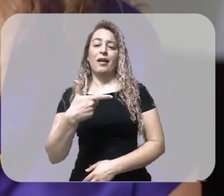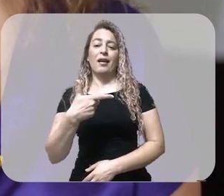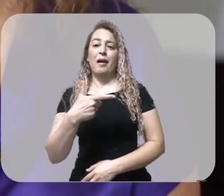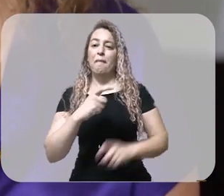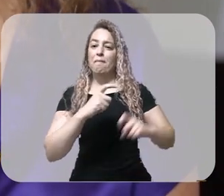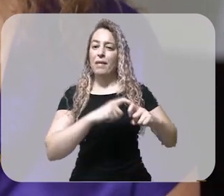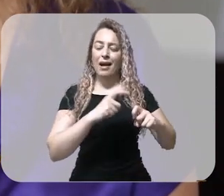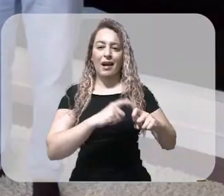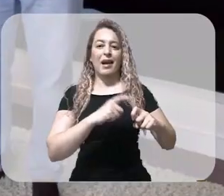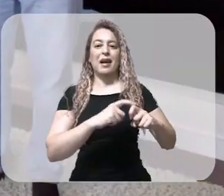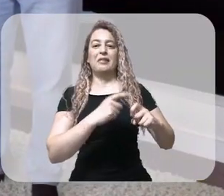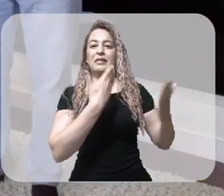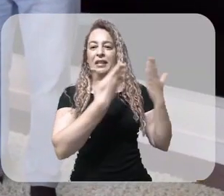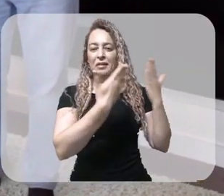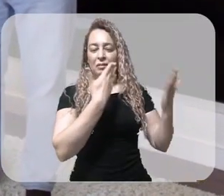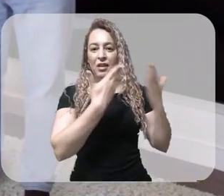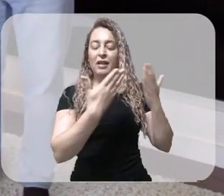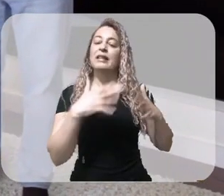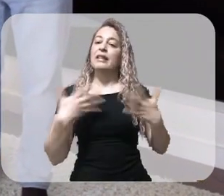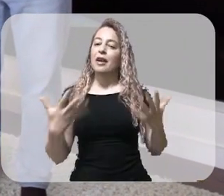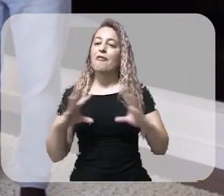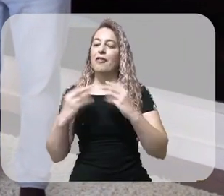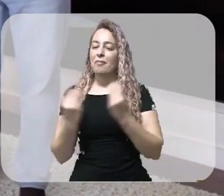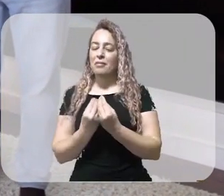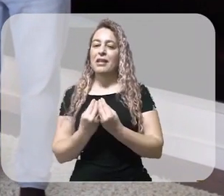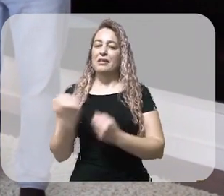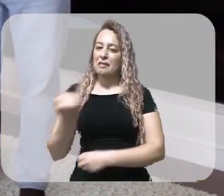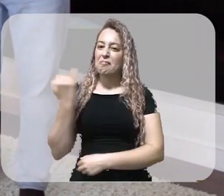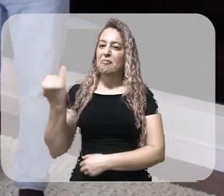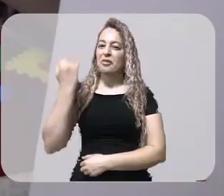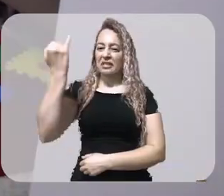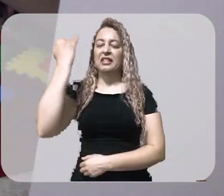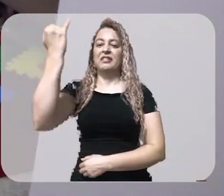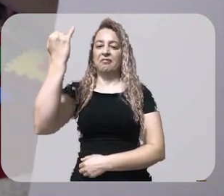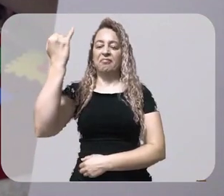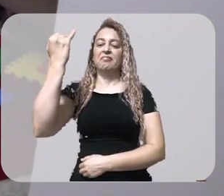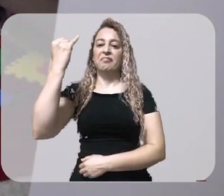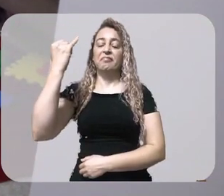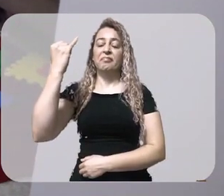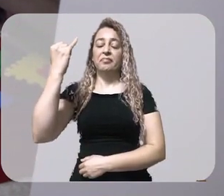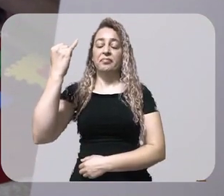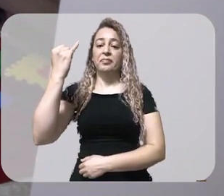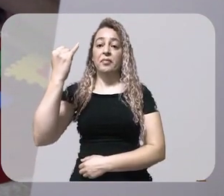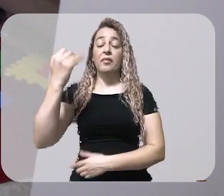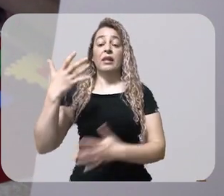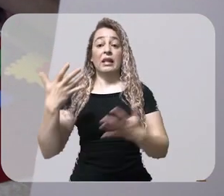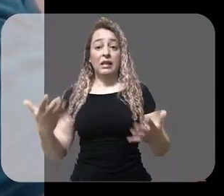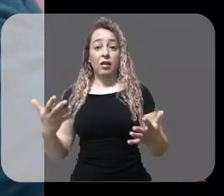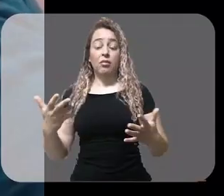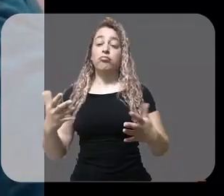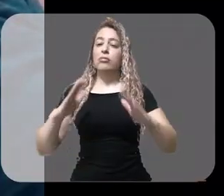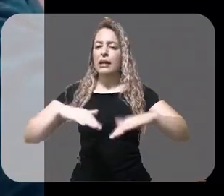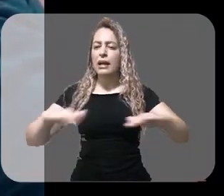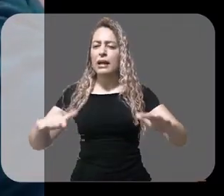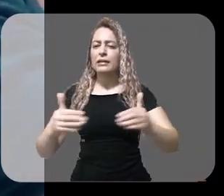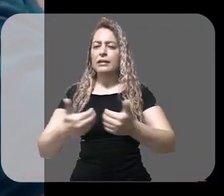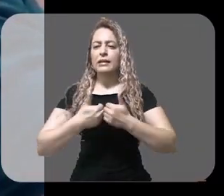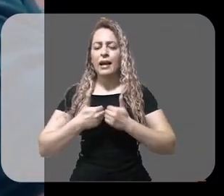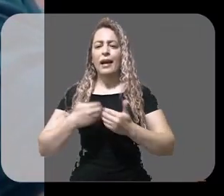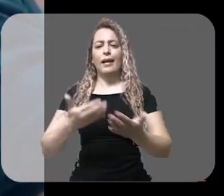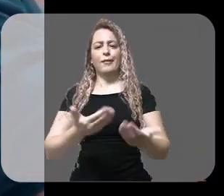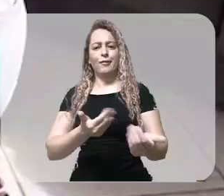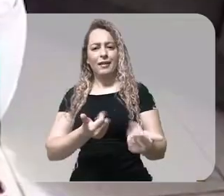primordiais nessa história. O sucesso do tratamento do autismo está no dia a dia destas crianças, destes